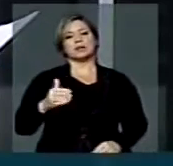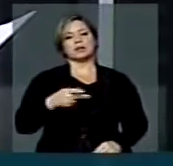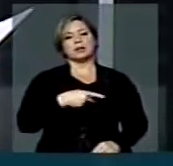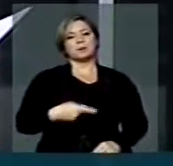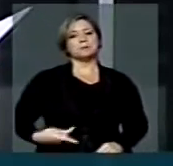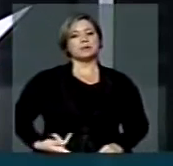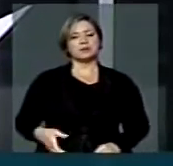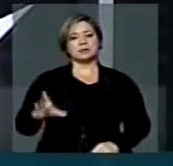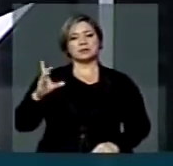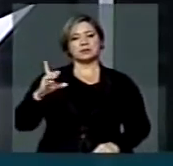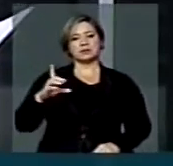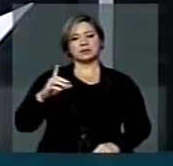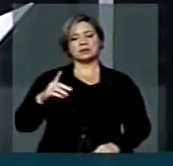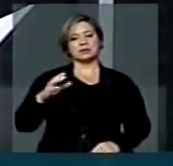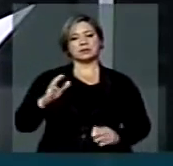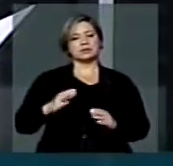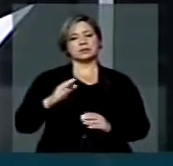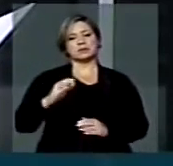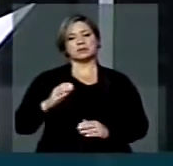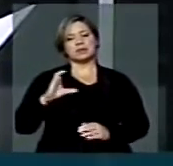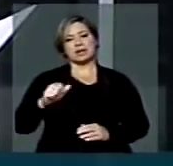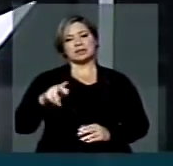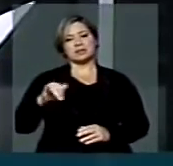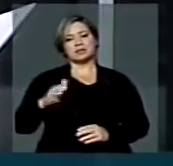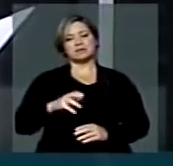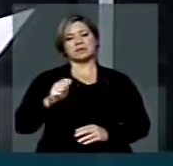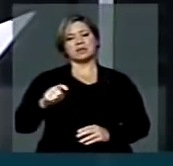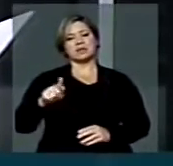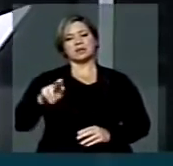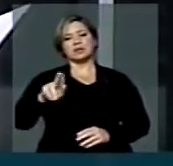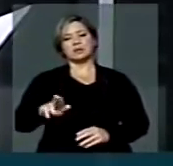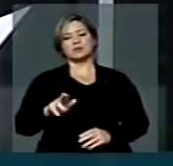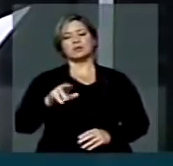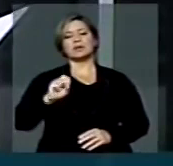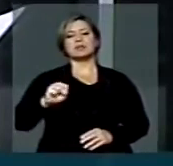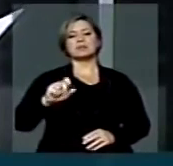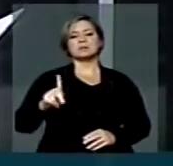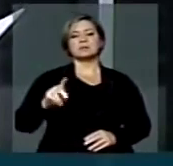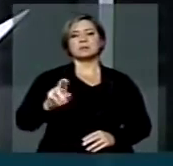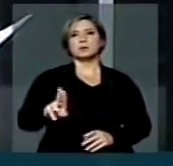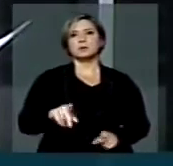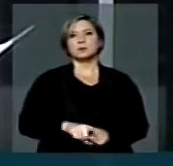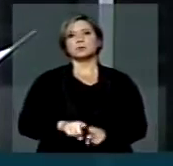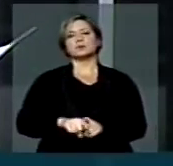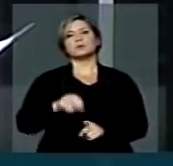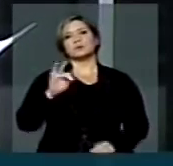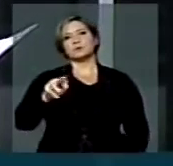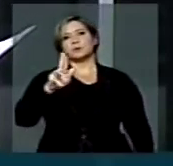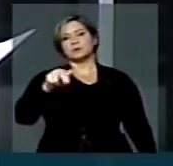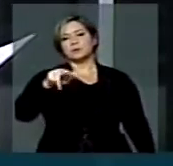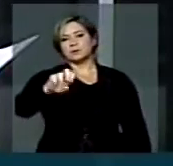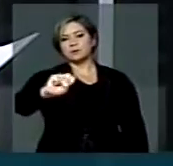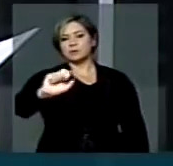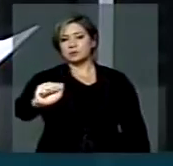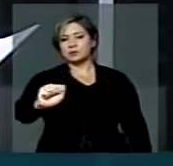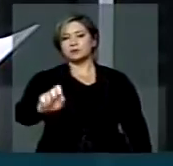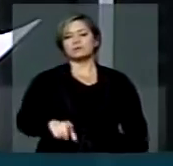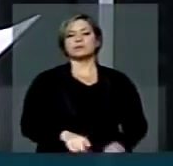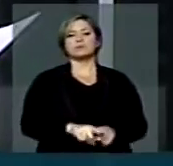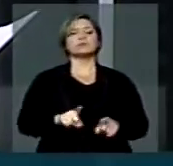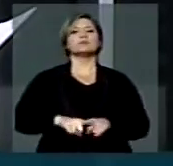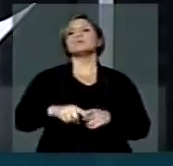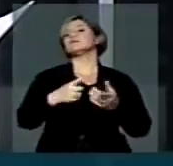Presidência da República, a AGU, o SPU e a FUNASA. Como órgãos